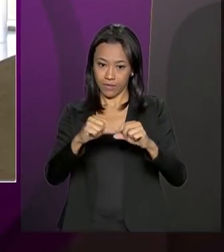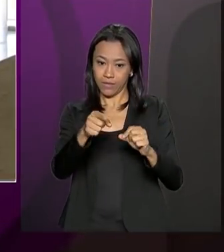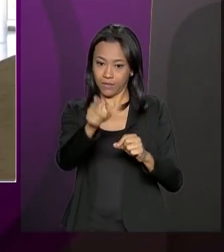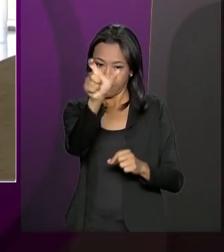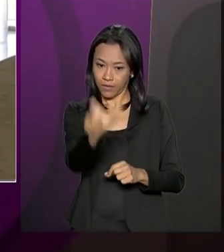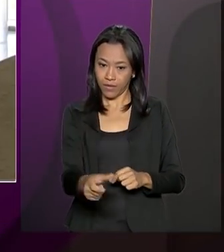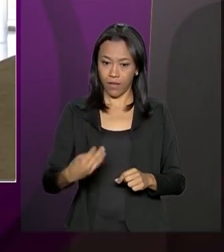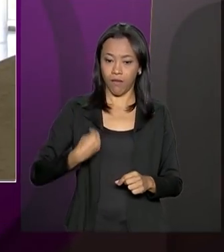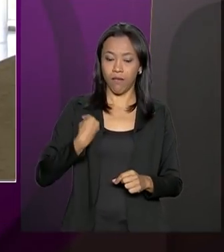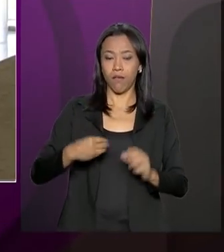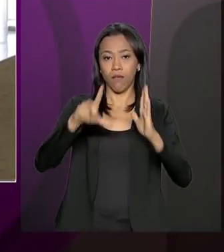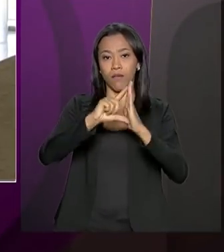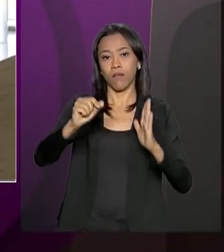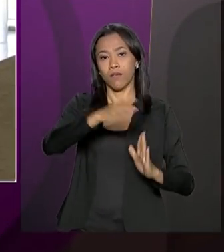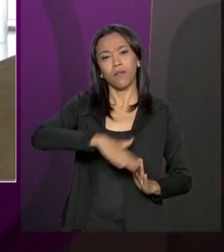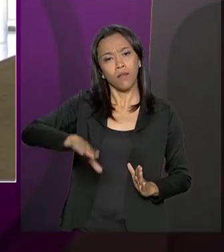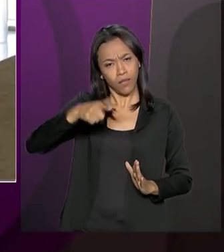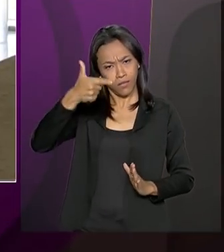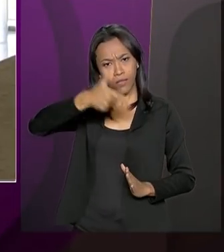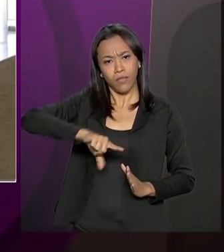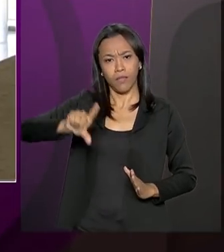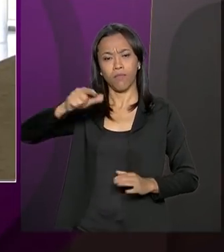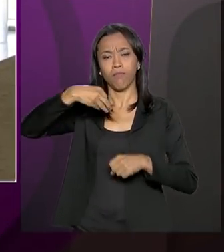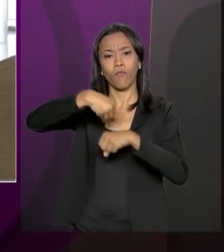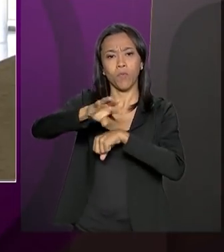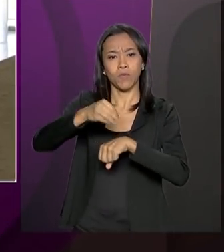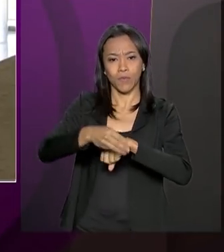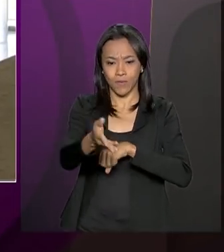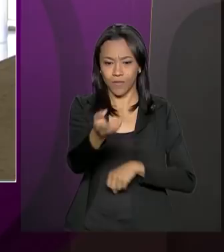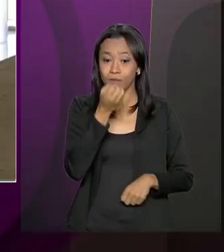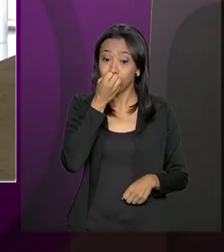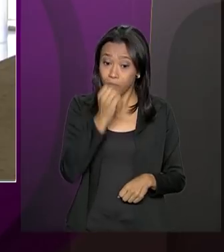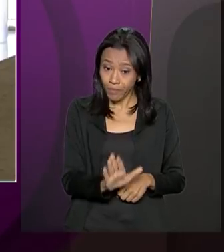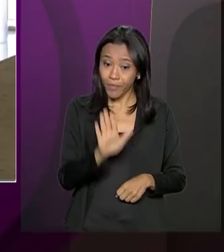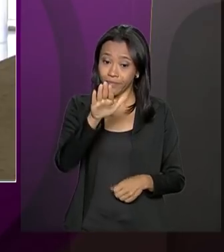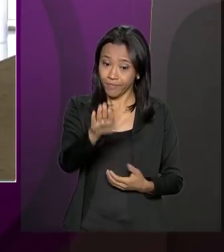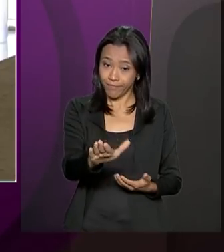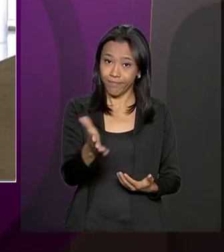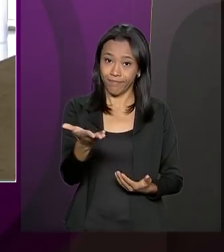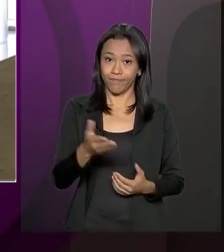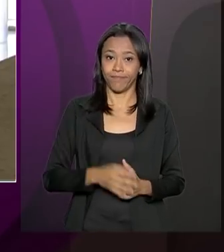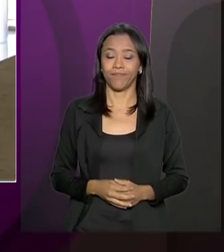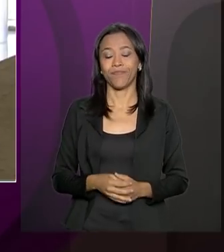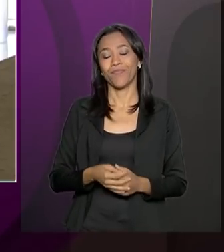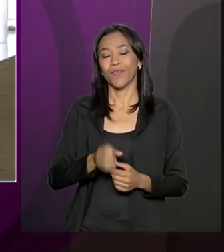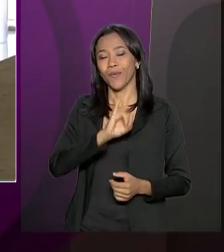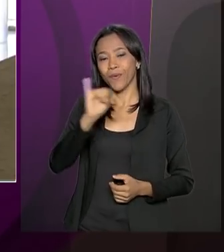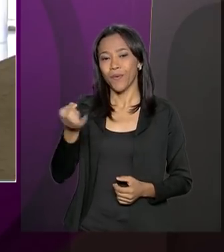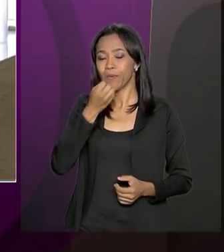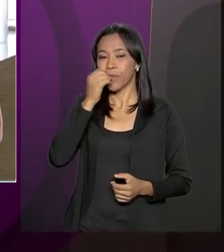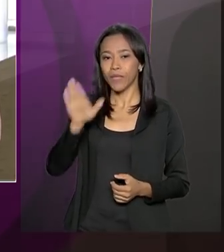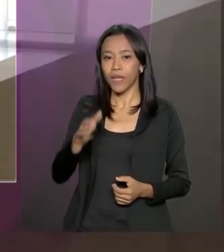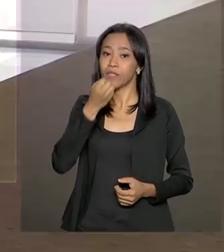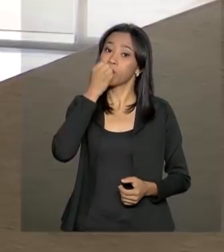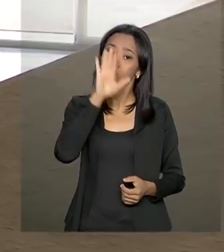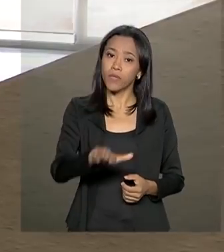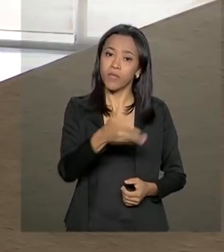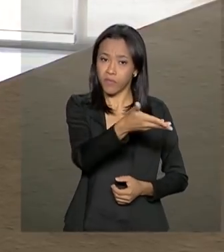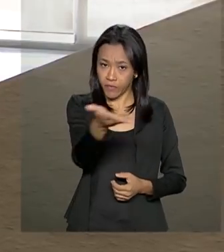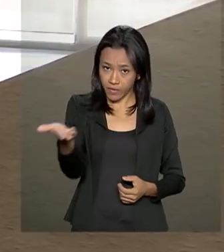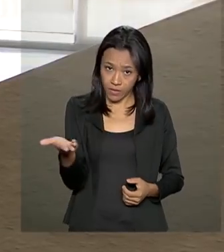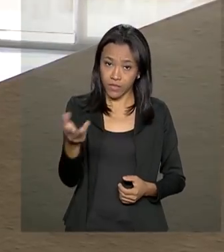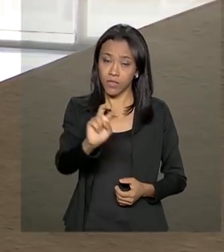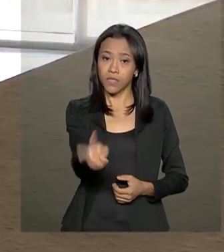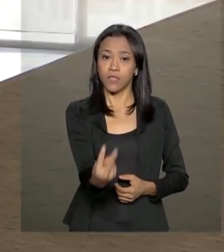que está no Palácio do Planalto e tem mais informações. Boa tarde, Luciana. Olá, Pablo. Boa tarde para você. Boa tarde para